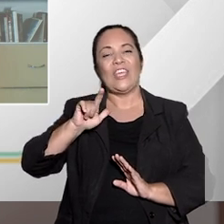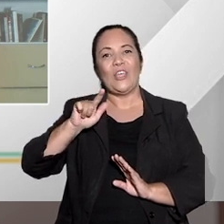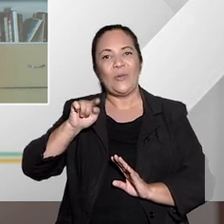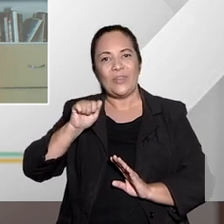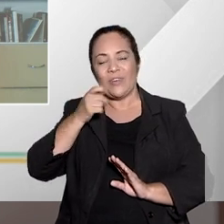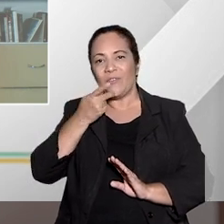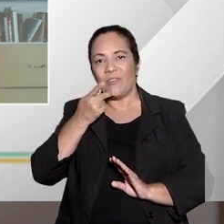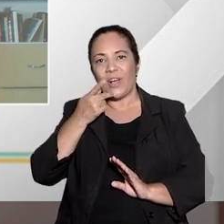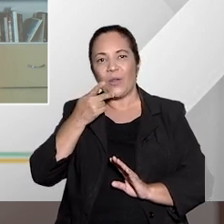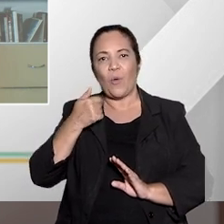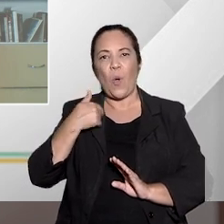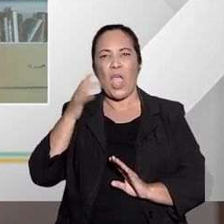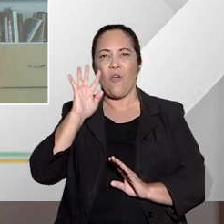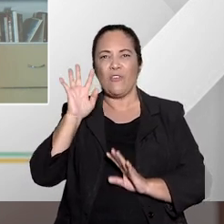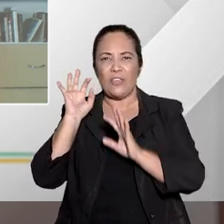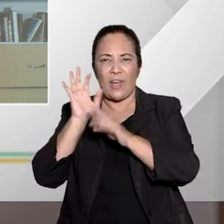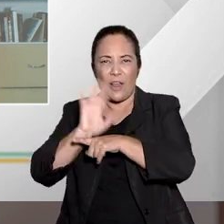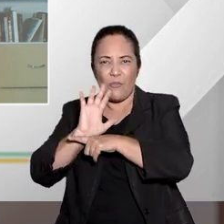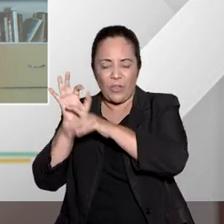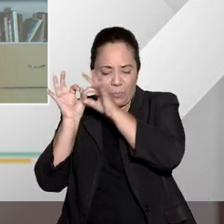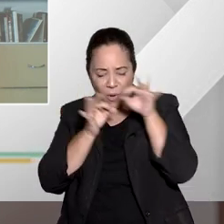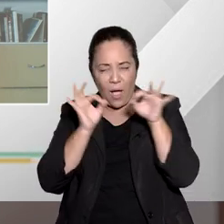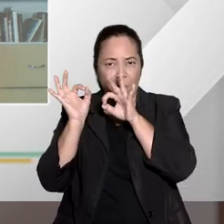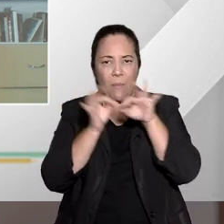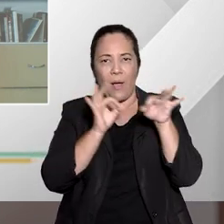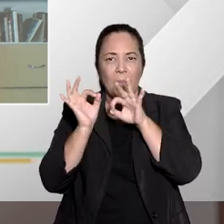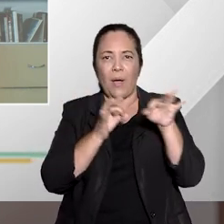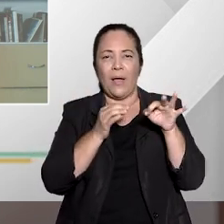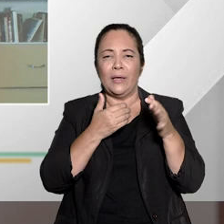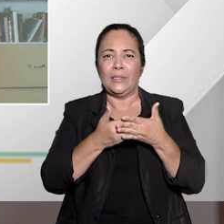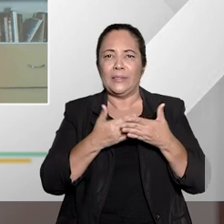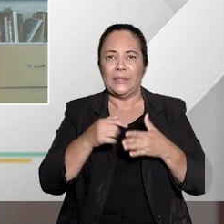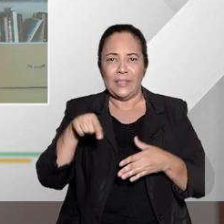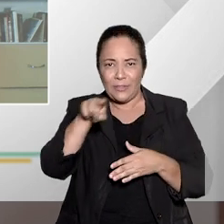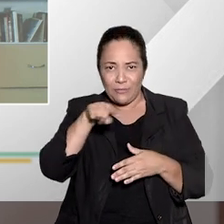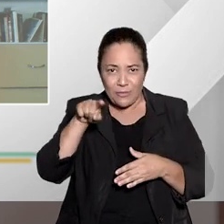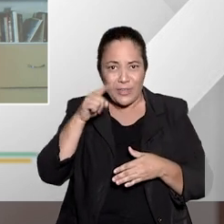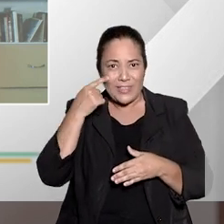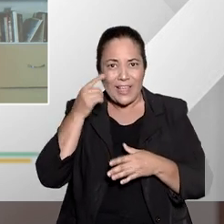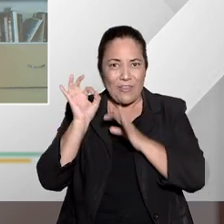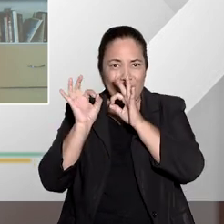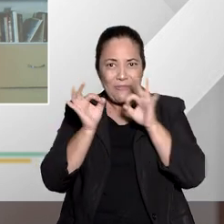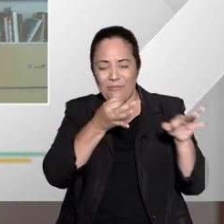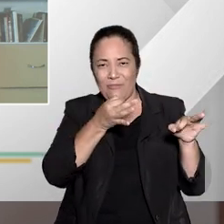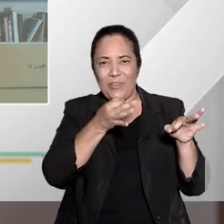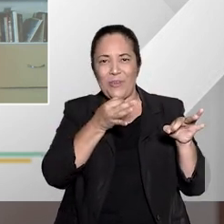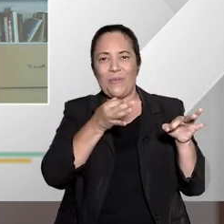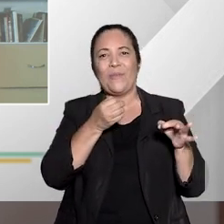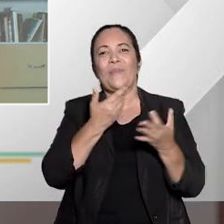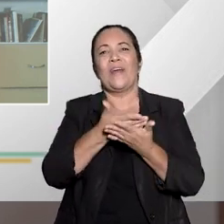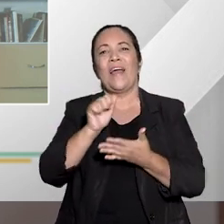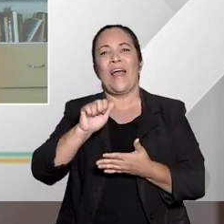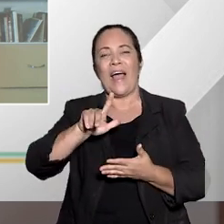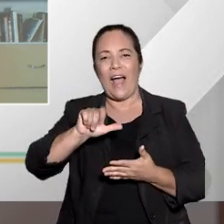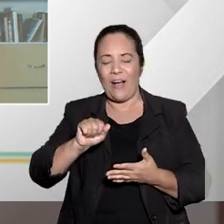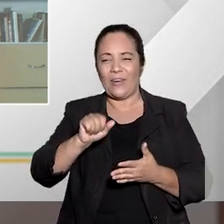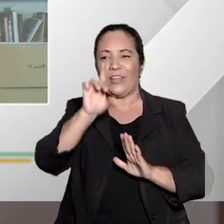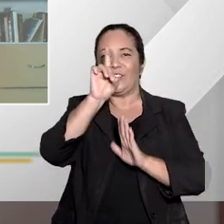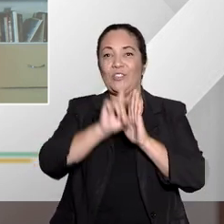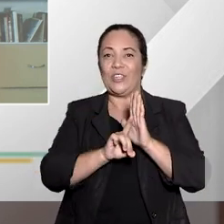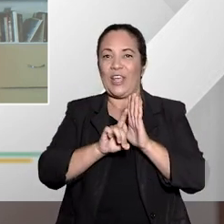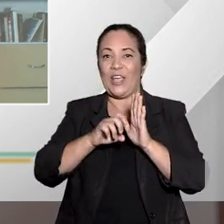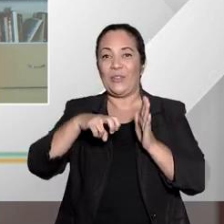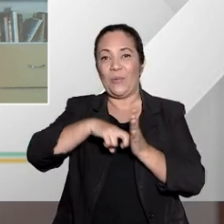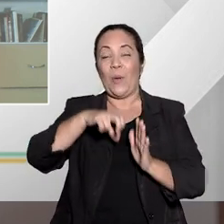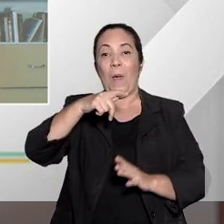Geilsa assistia a várias videoaulas suas, assim como doutora Aragonê também, quem não assistiu a videoaula de ambos, né? Direito Penal sempre puro.